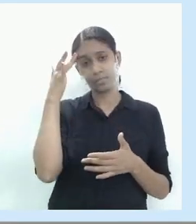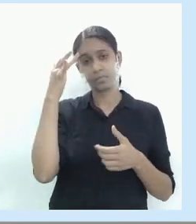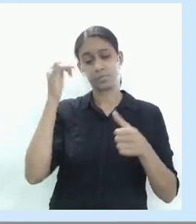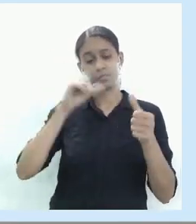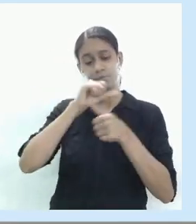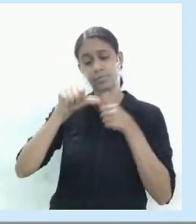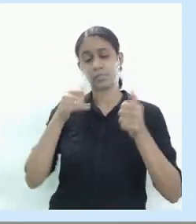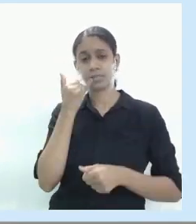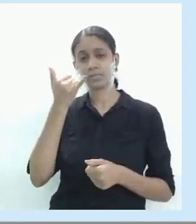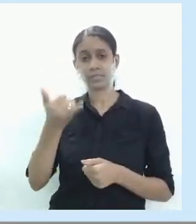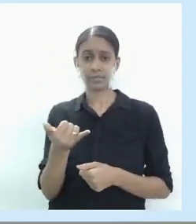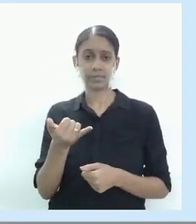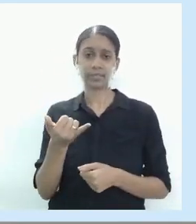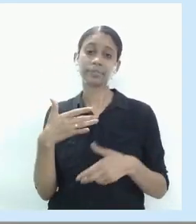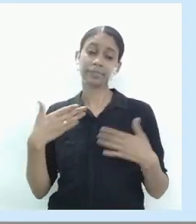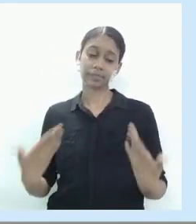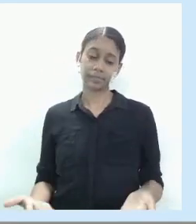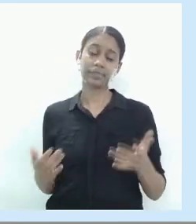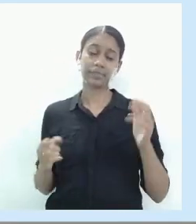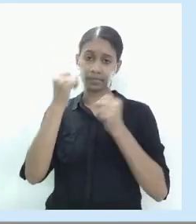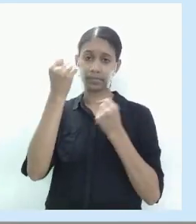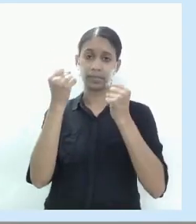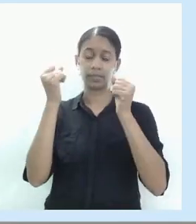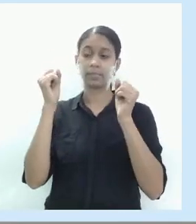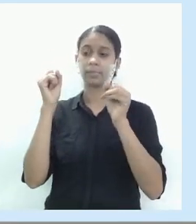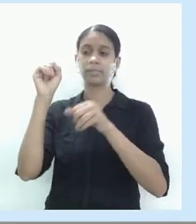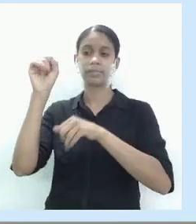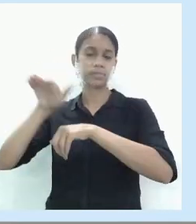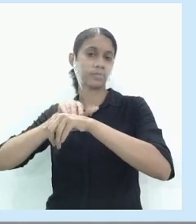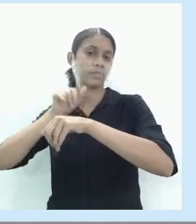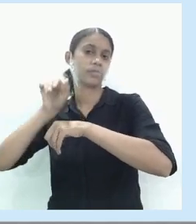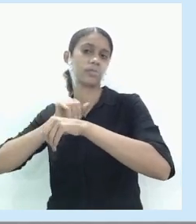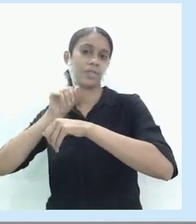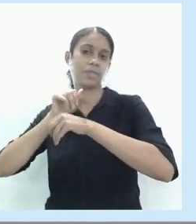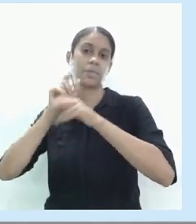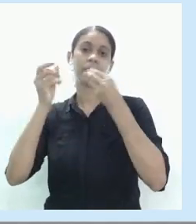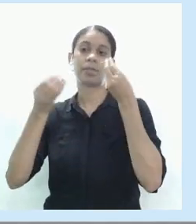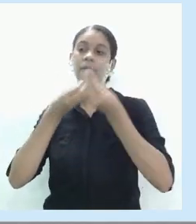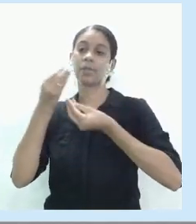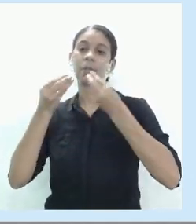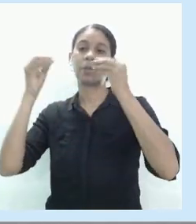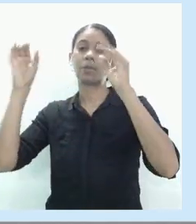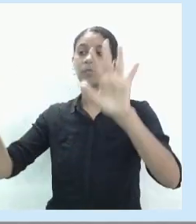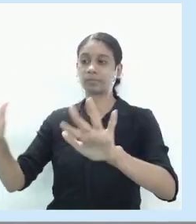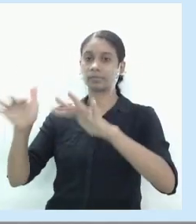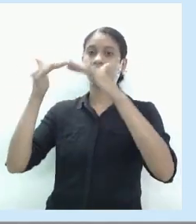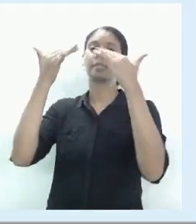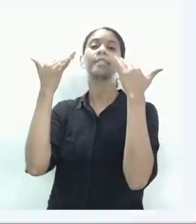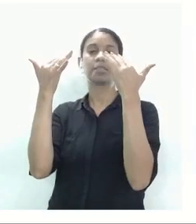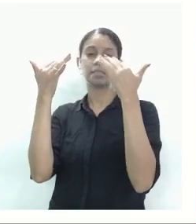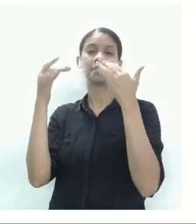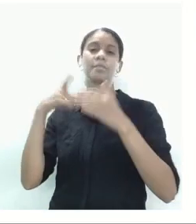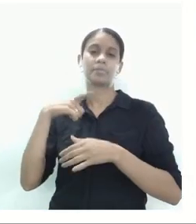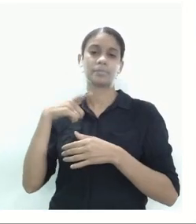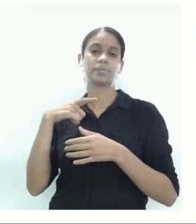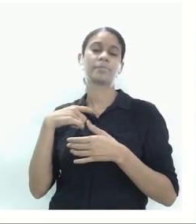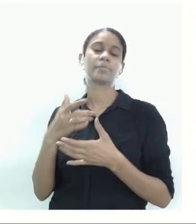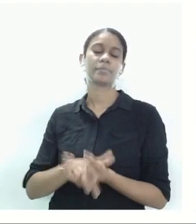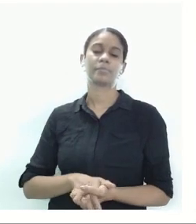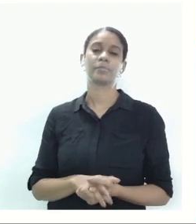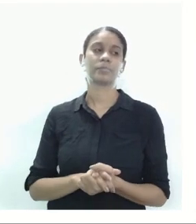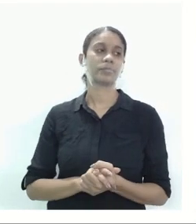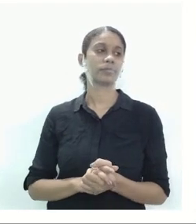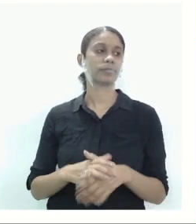e também de atrair o interesse do público para dinamizar essa sociedade do consumo, volta aí para o slide.